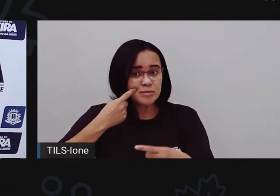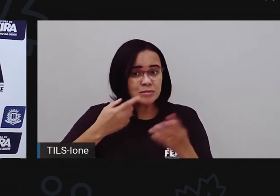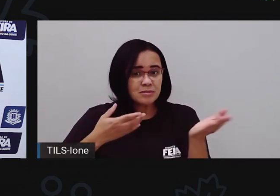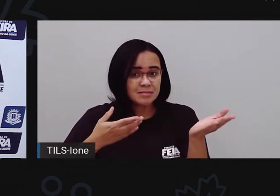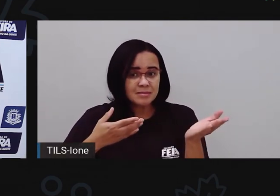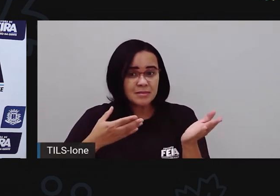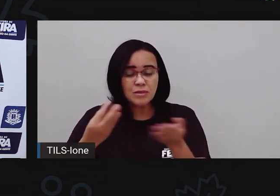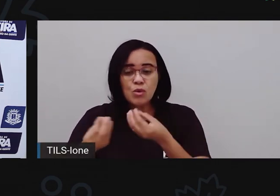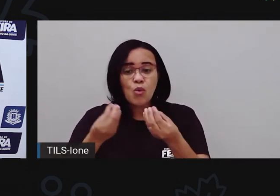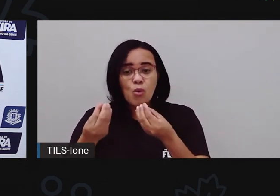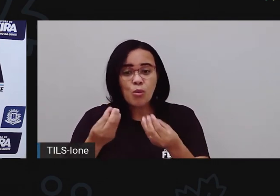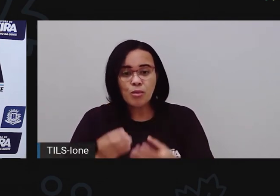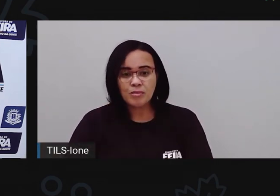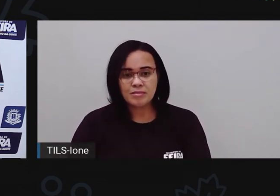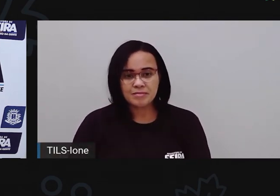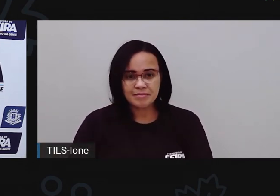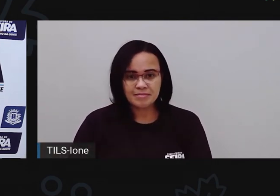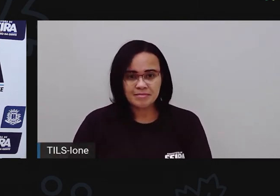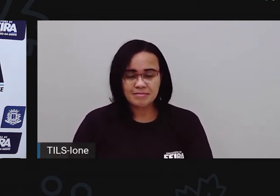A Pro faz assim, primeiro,